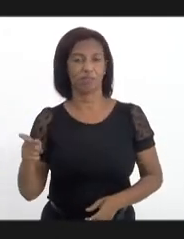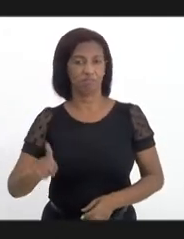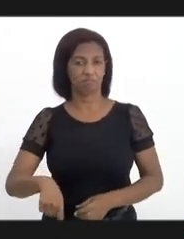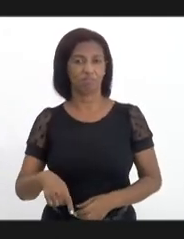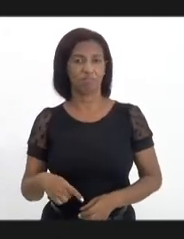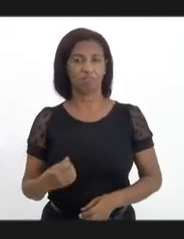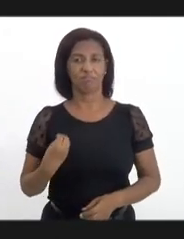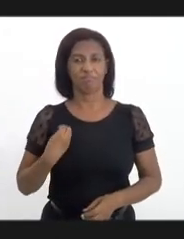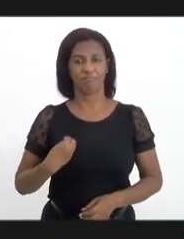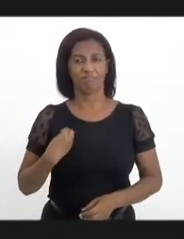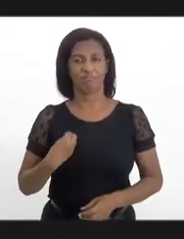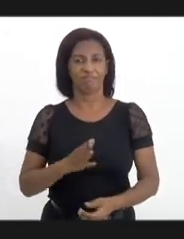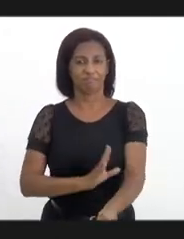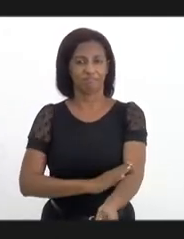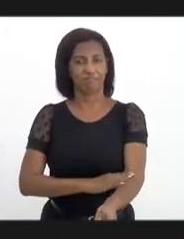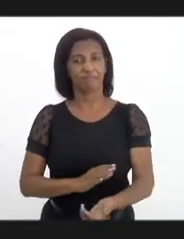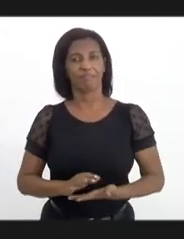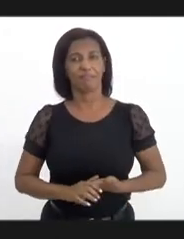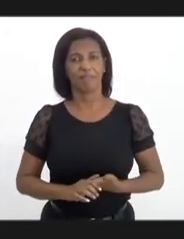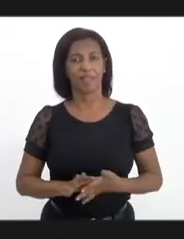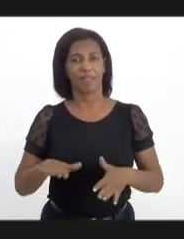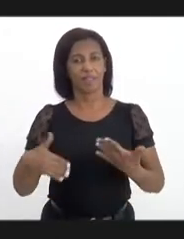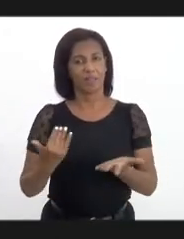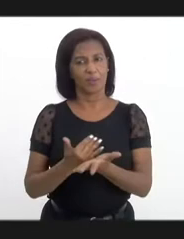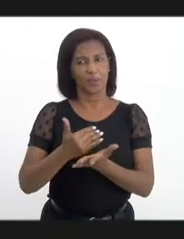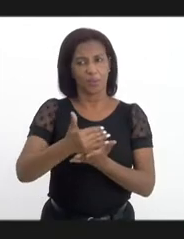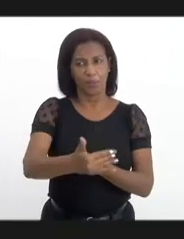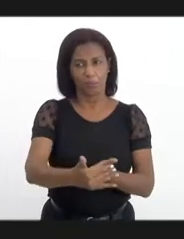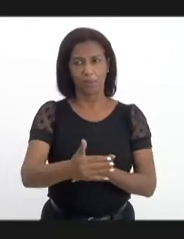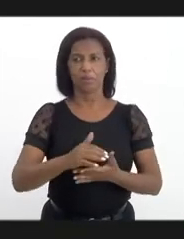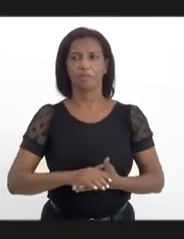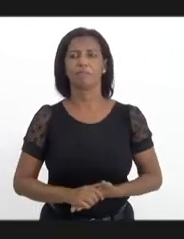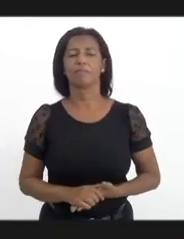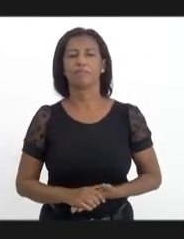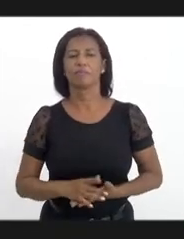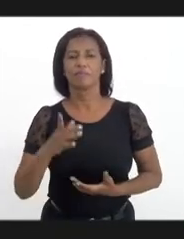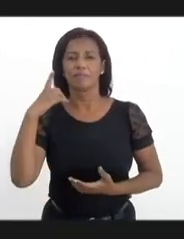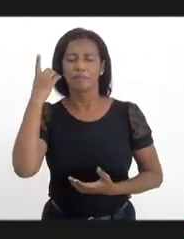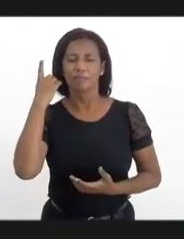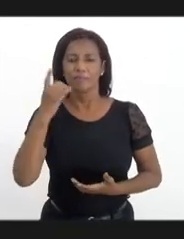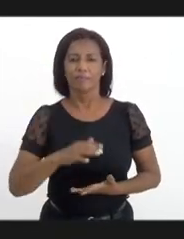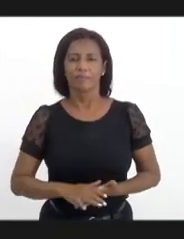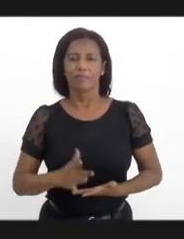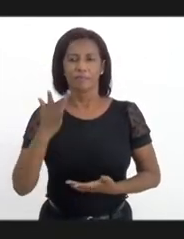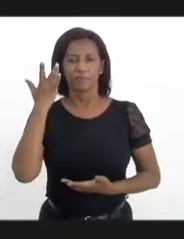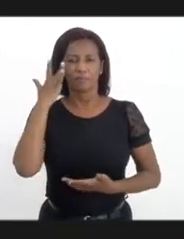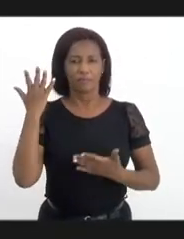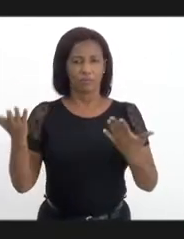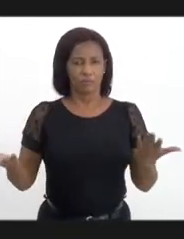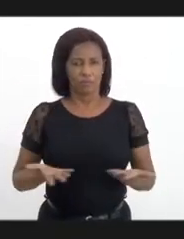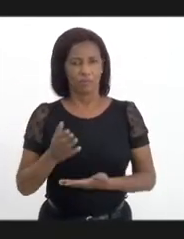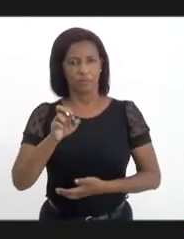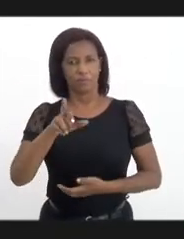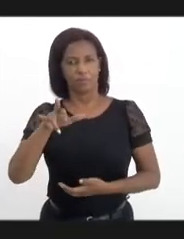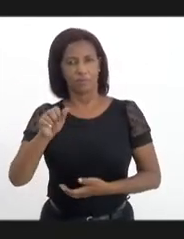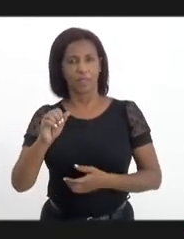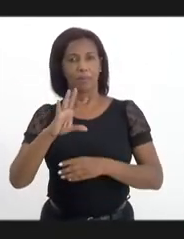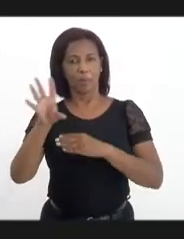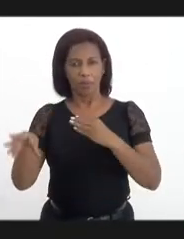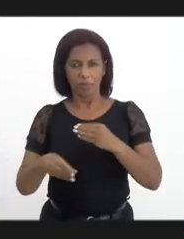química. Então, essa introdução, deputado, e acho que agora a Érica pode